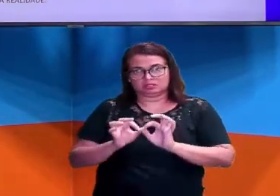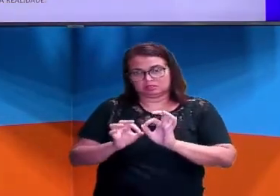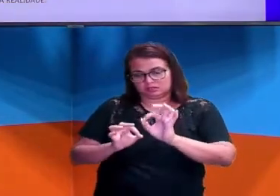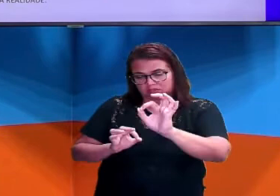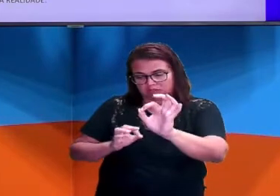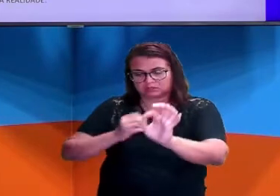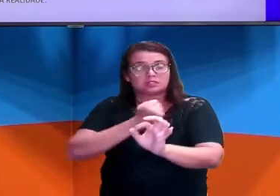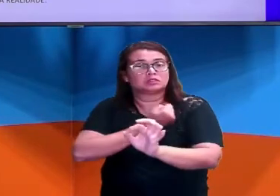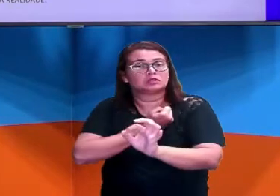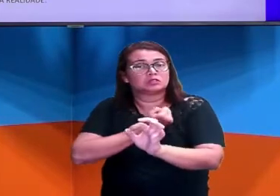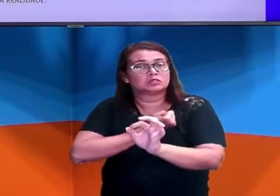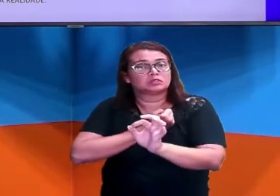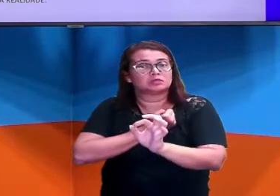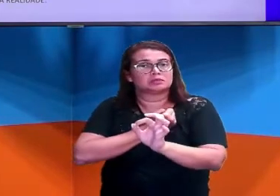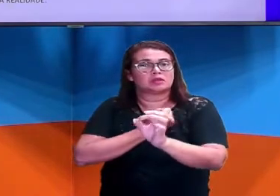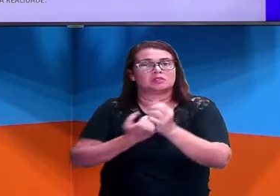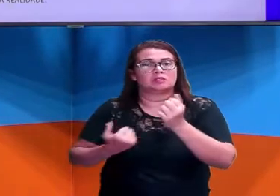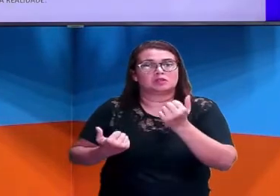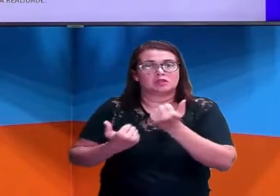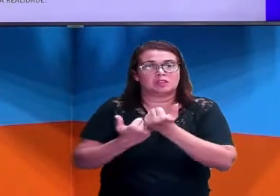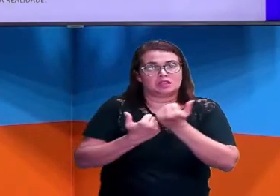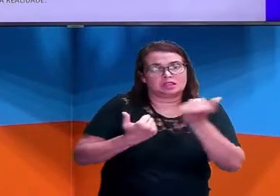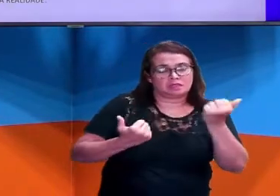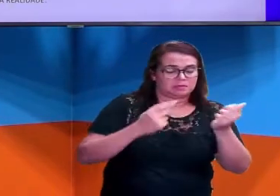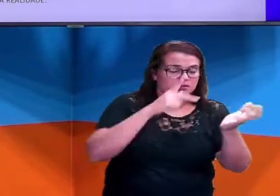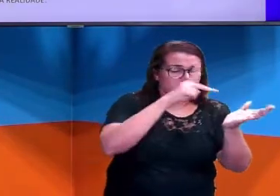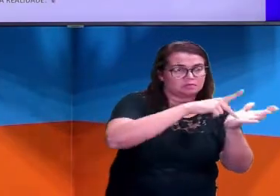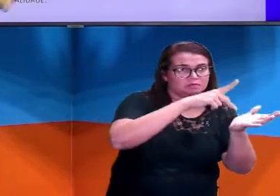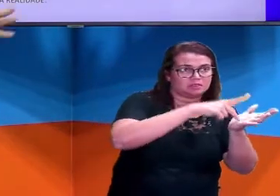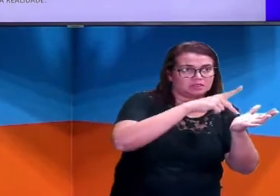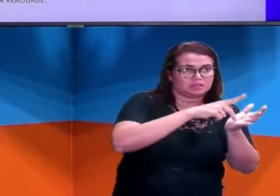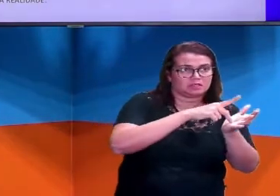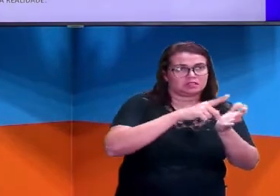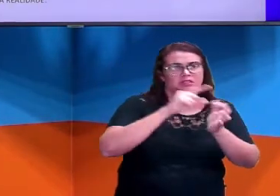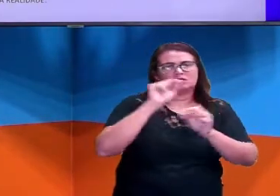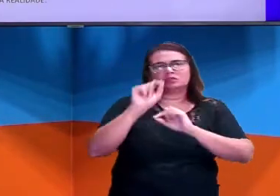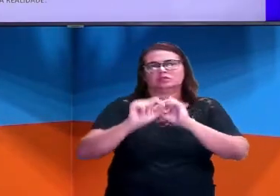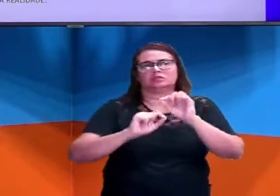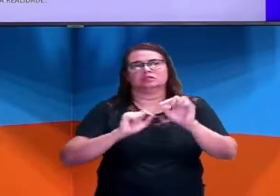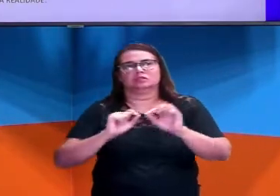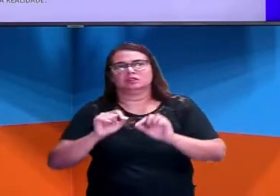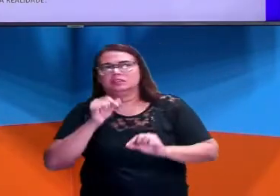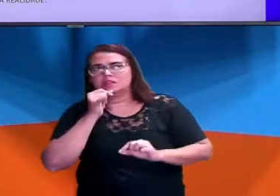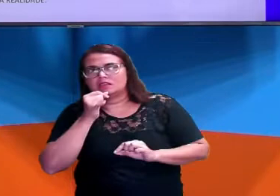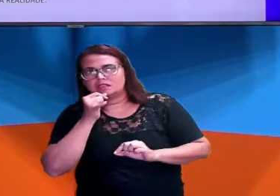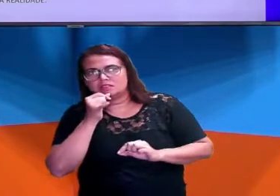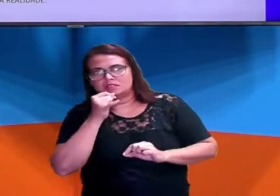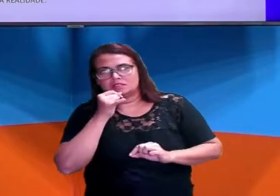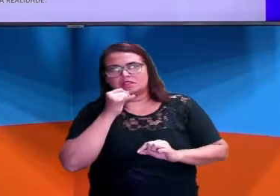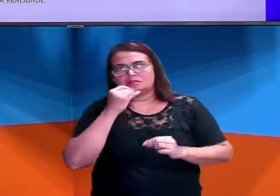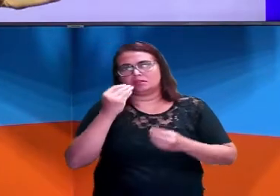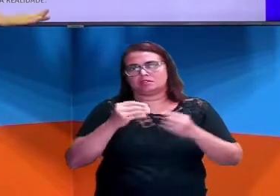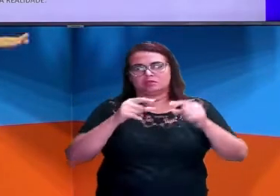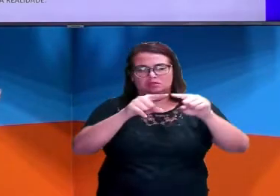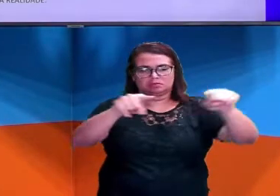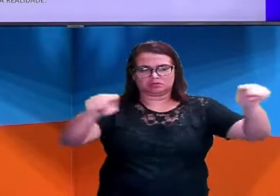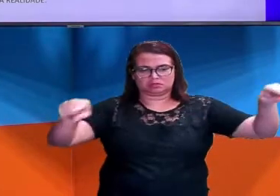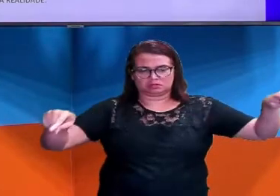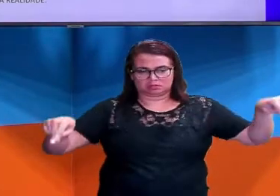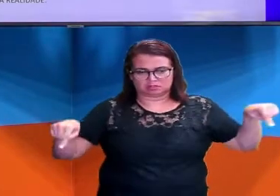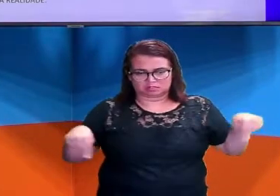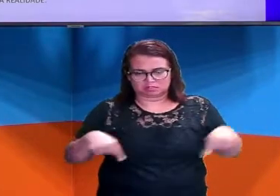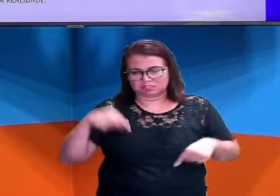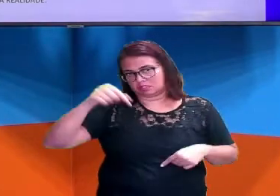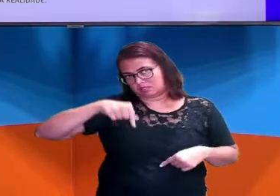proporcionais à realidade. Vocês podem perceber que se eu quiser fazer a planta baixa aqui do estúdio,